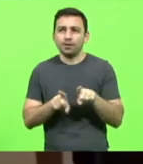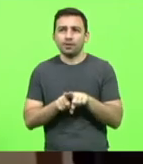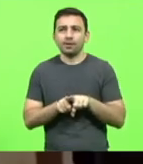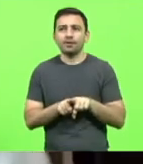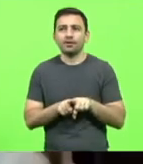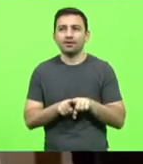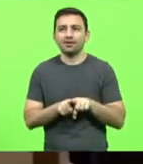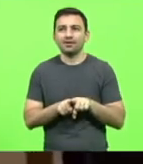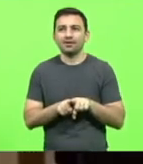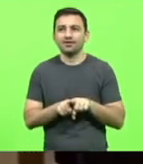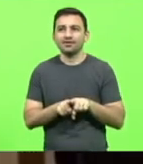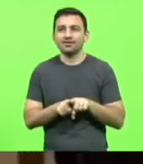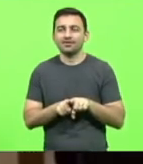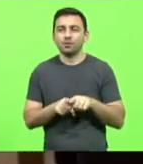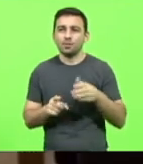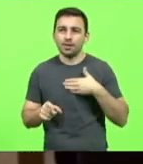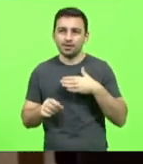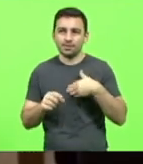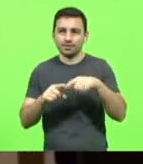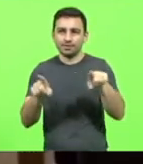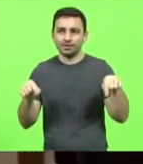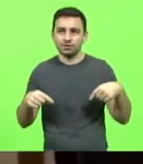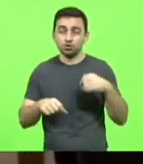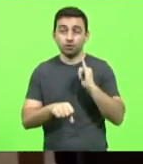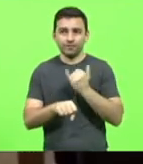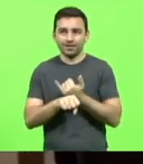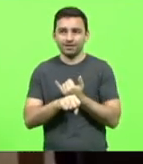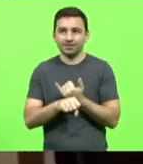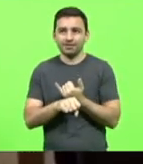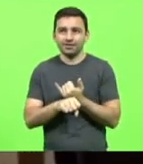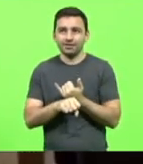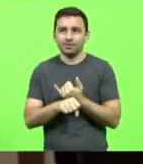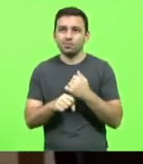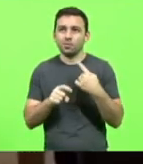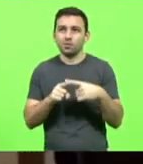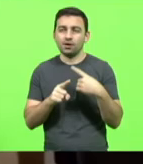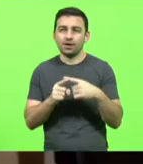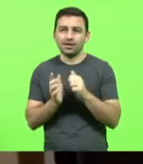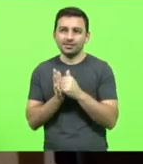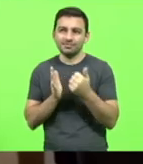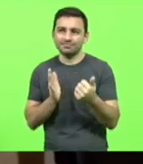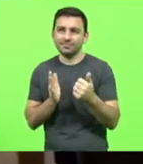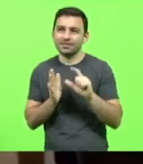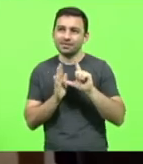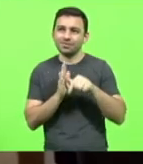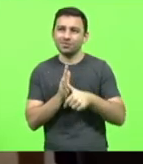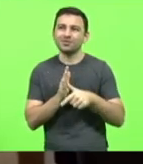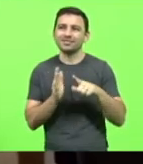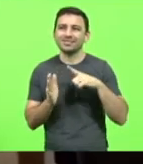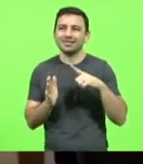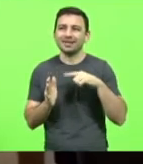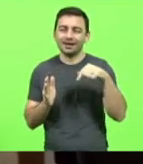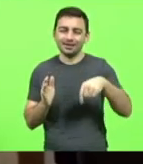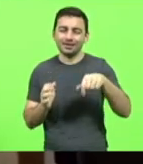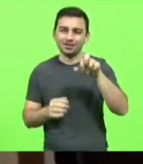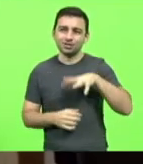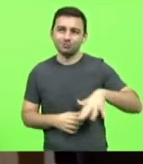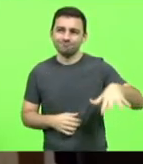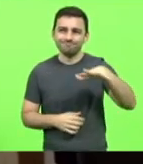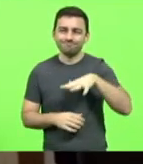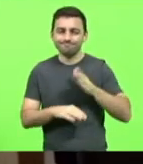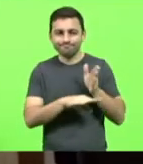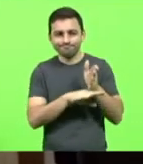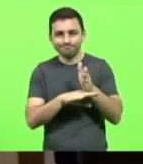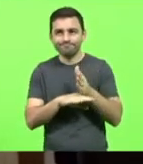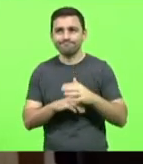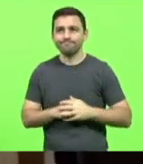Hoje estou aqui no meu escritório em Joinville, já que a agenda depois temos aqui a agenda na região. Mas eu